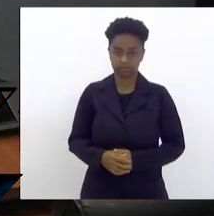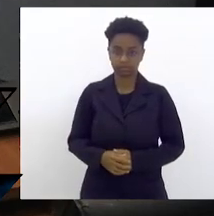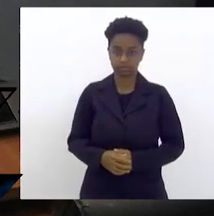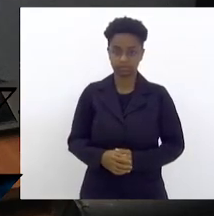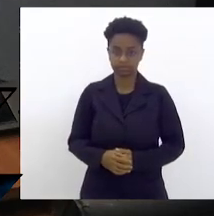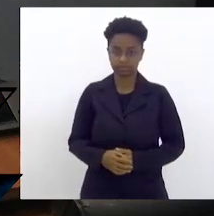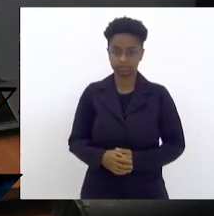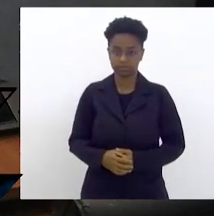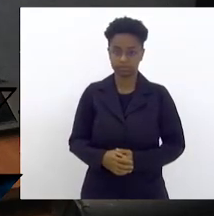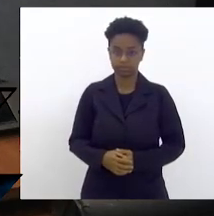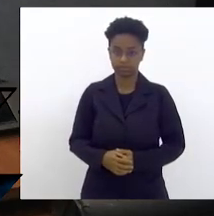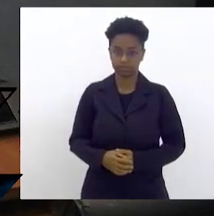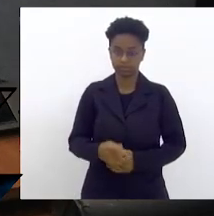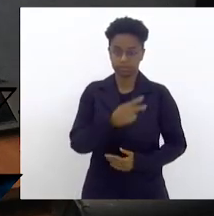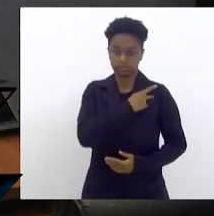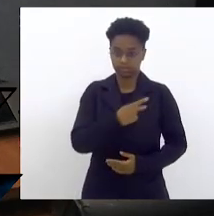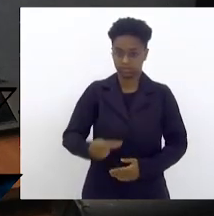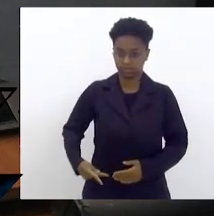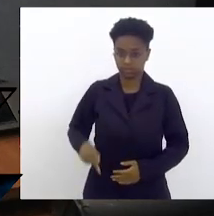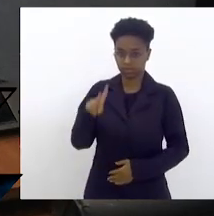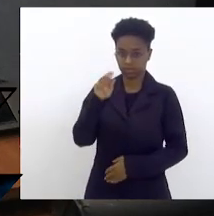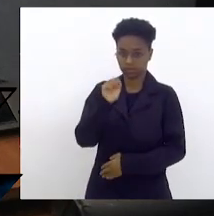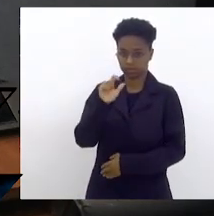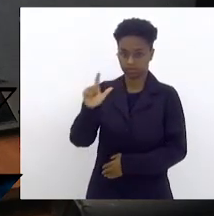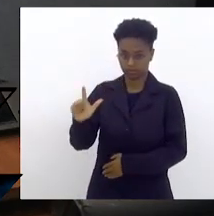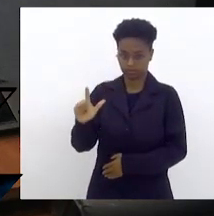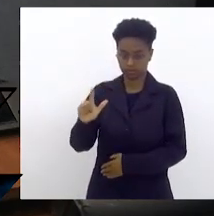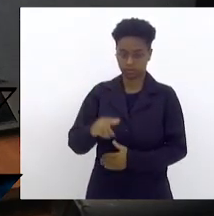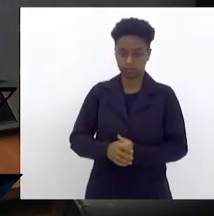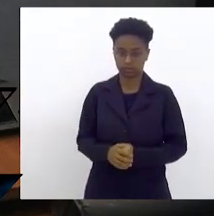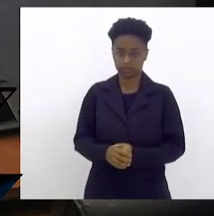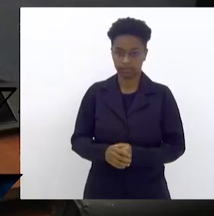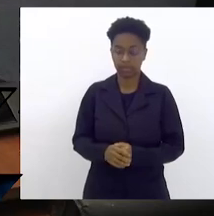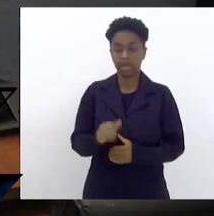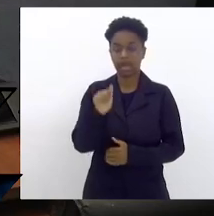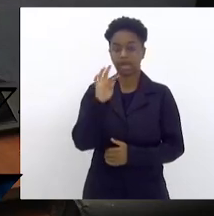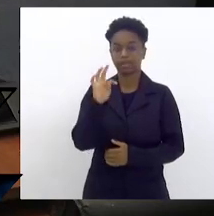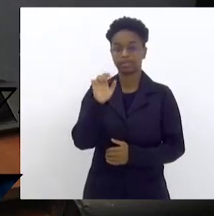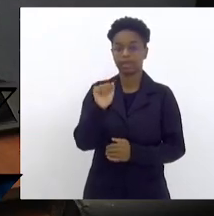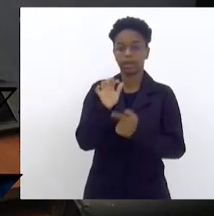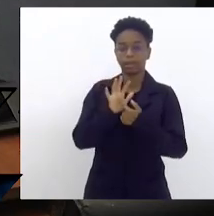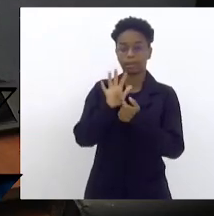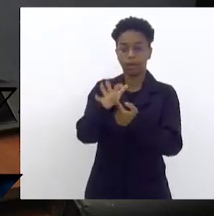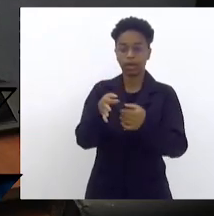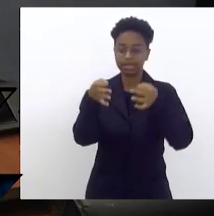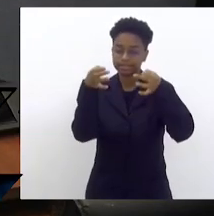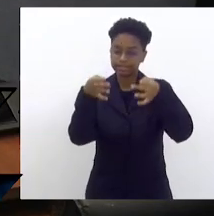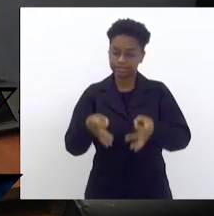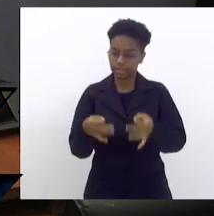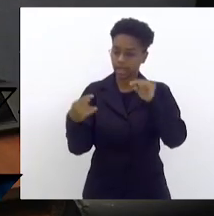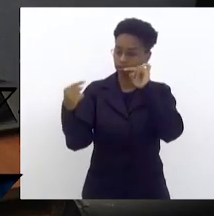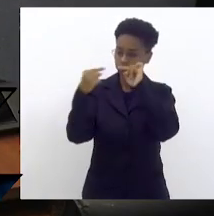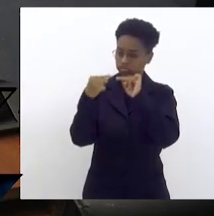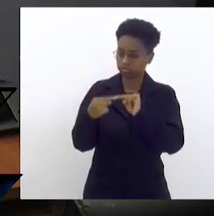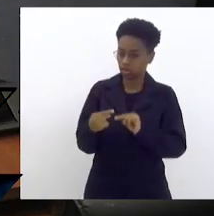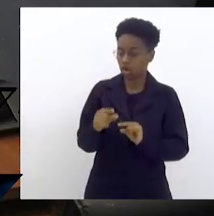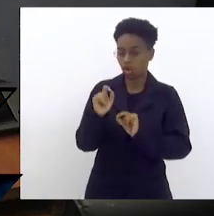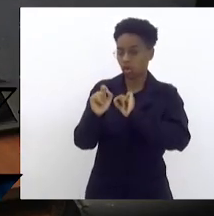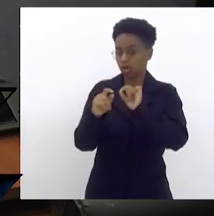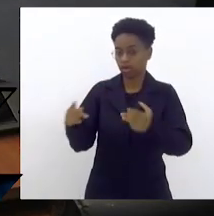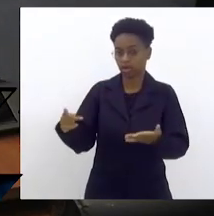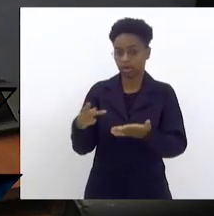Senhor presidente Ivaldo da Seasa, a ata reflete com exatidão o ocorrido